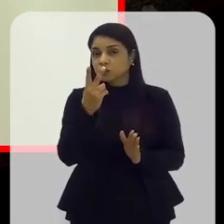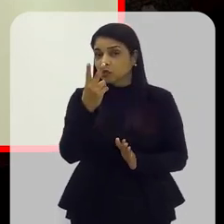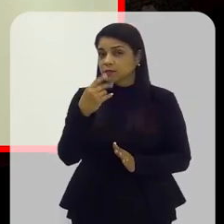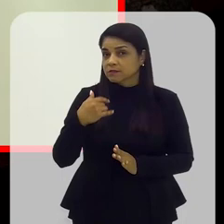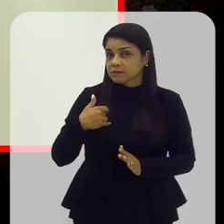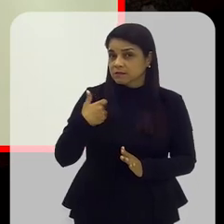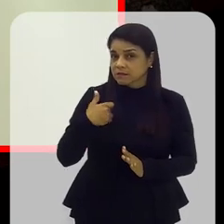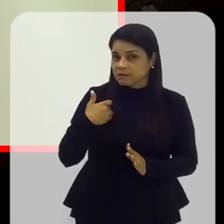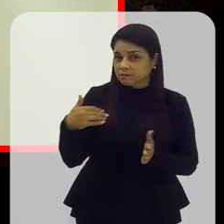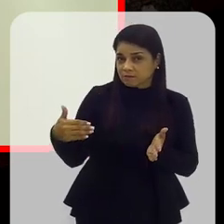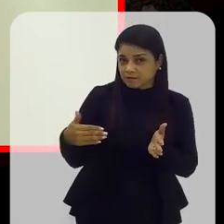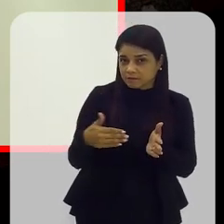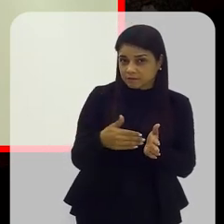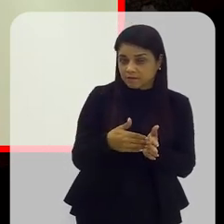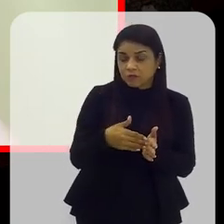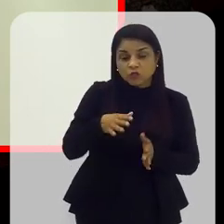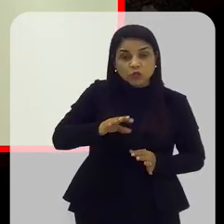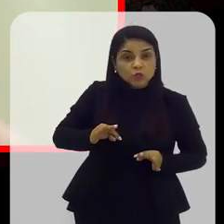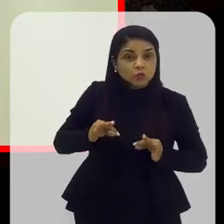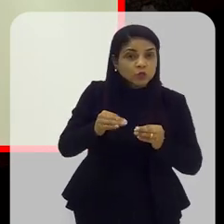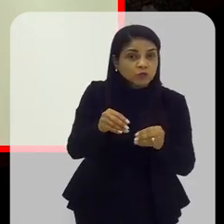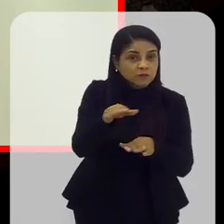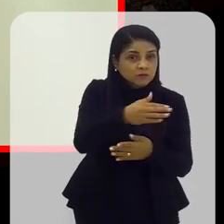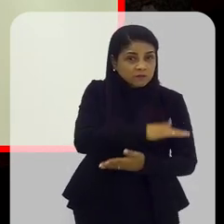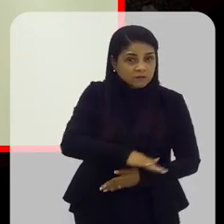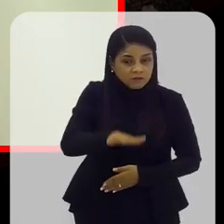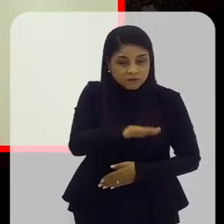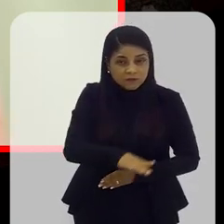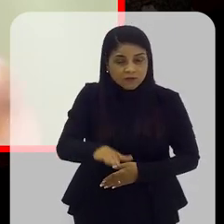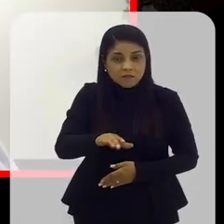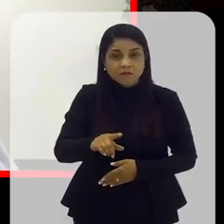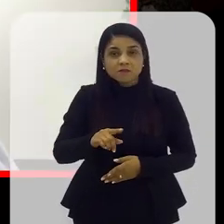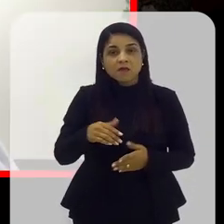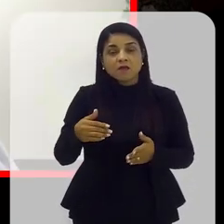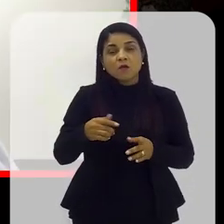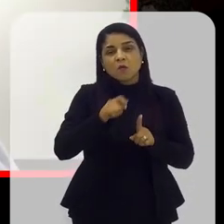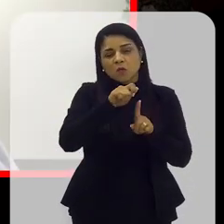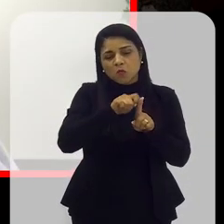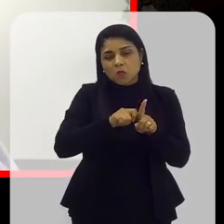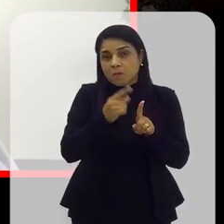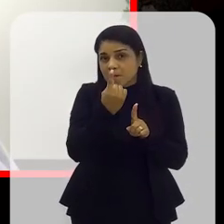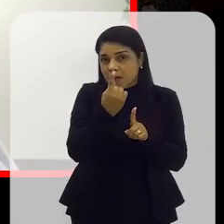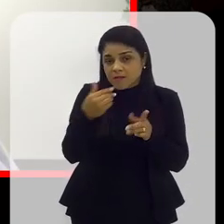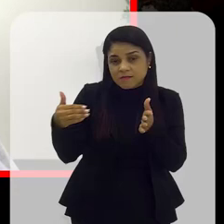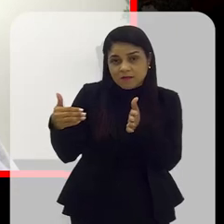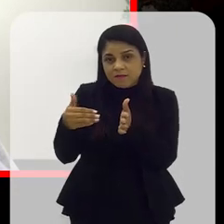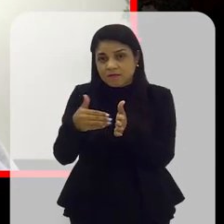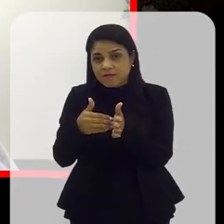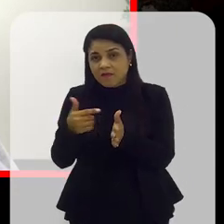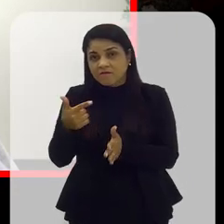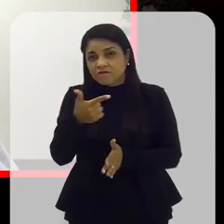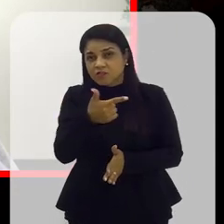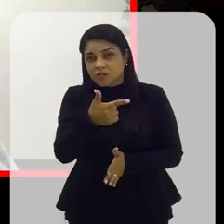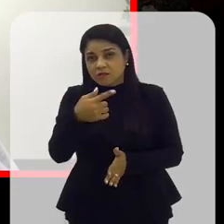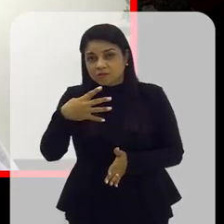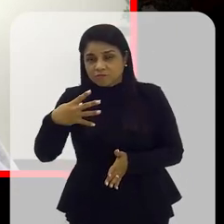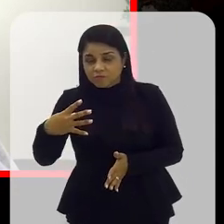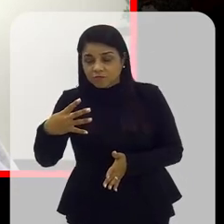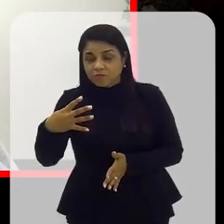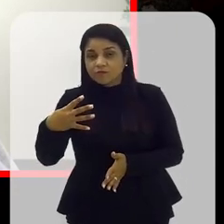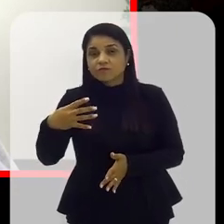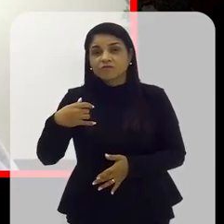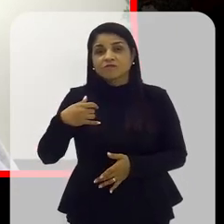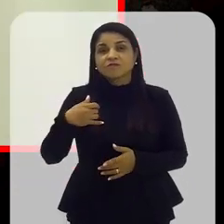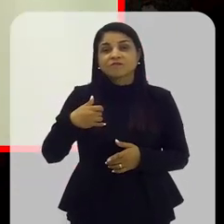até dois anos de idade, de todas as crianças, desde o primeiro mês de vida, até o vigésimo quarto mês de vida,